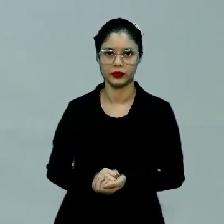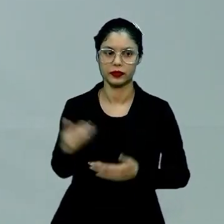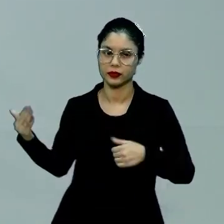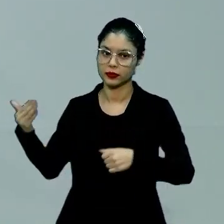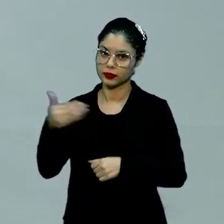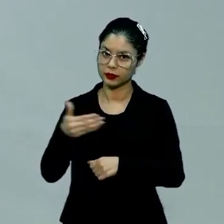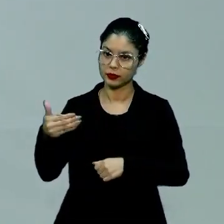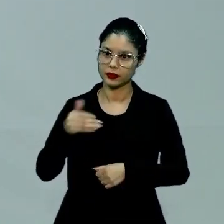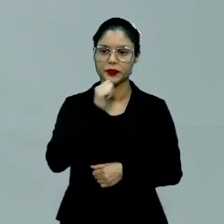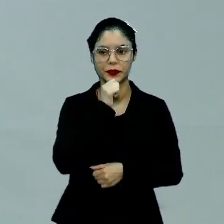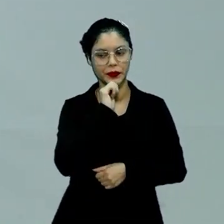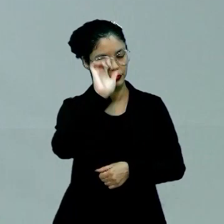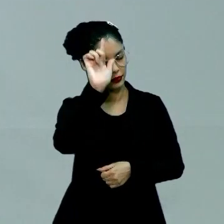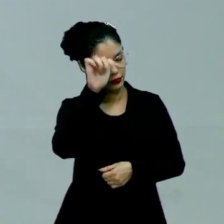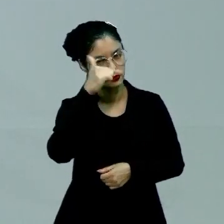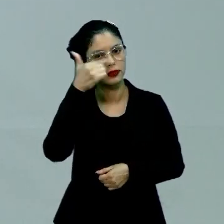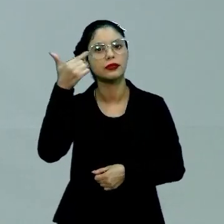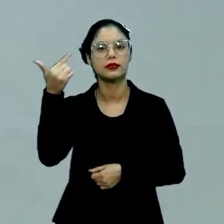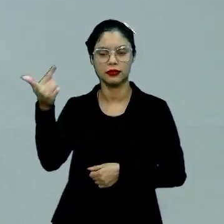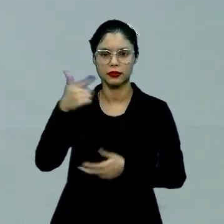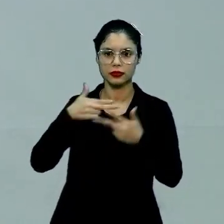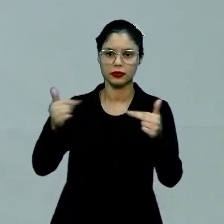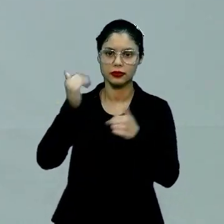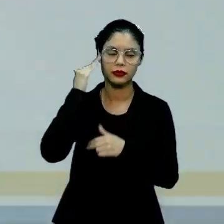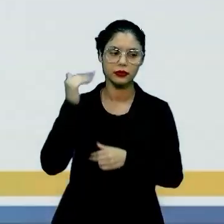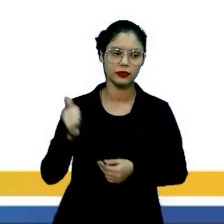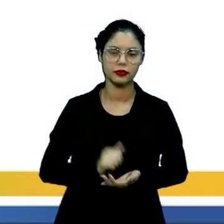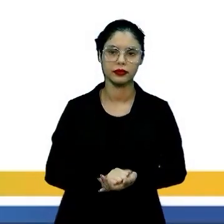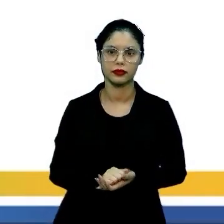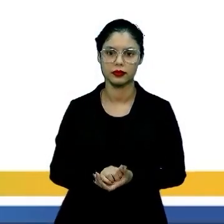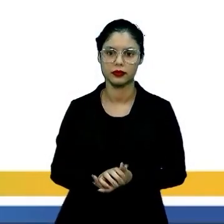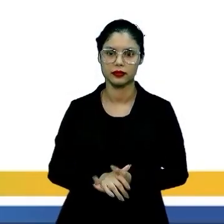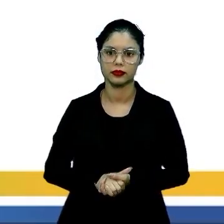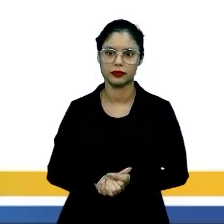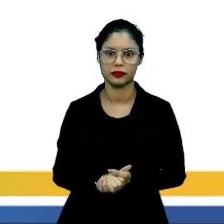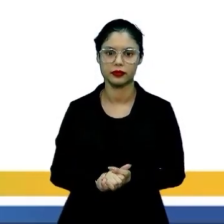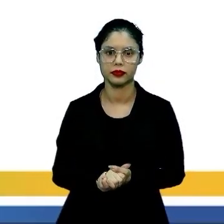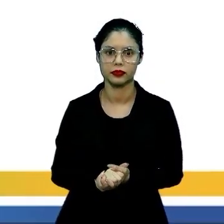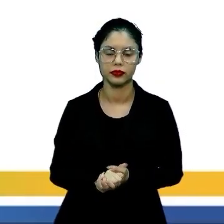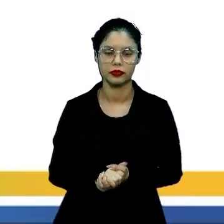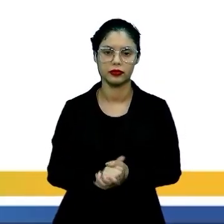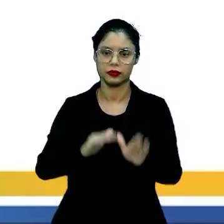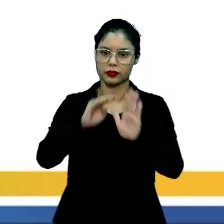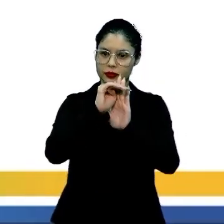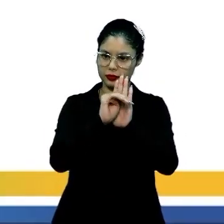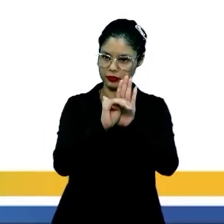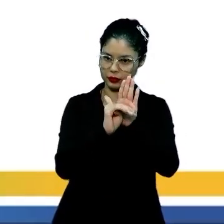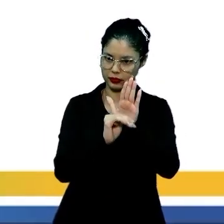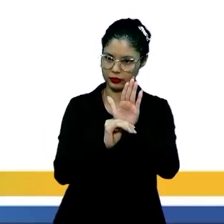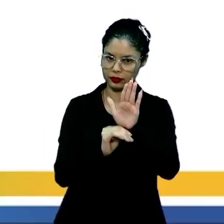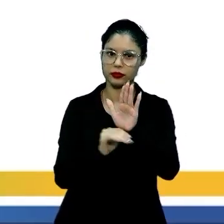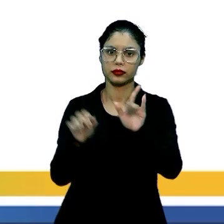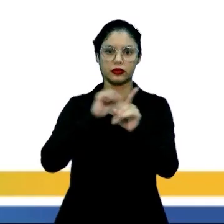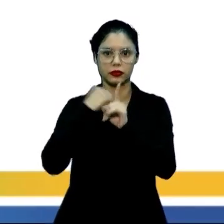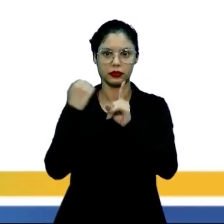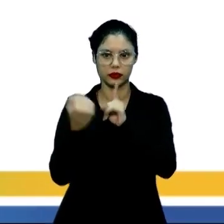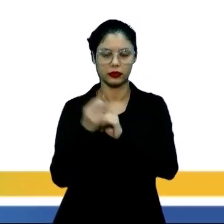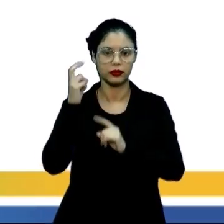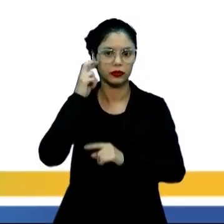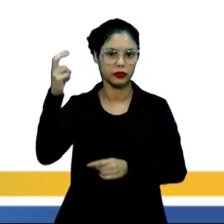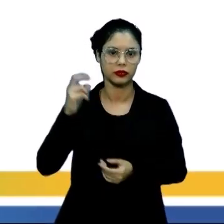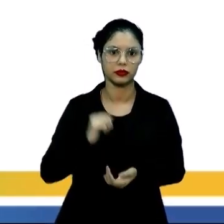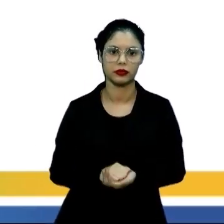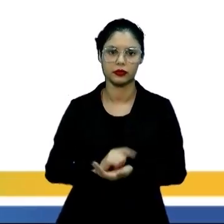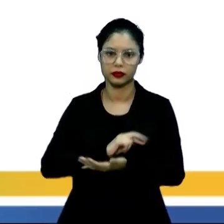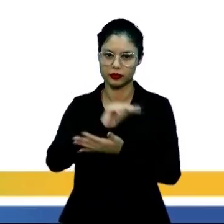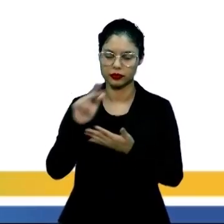acesso a outros tipos de saberes. Tranquilo? Então, conseguindo compreender correlação de conhecimento, sociedade, cultura,